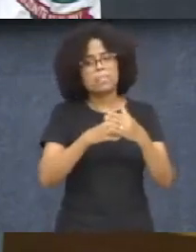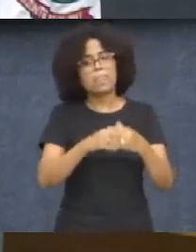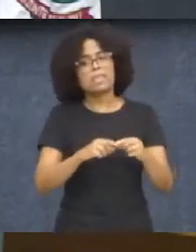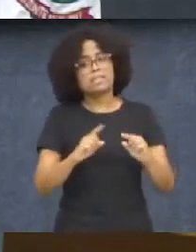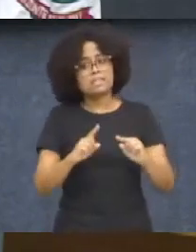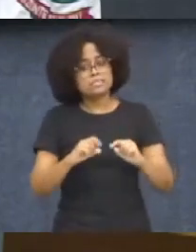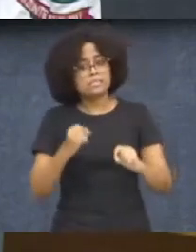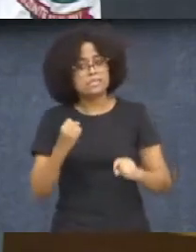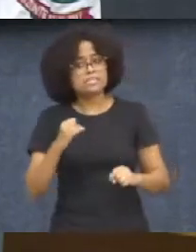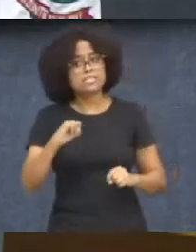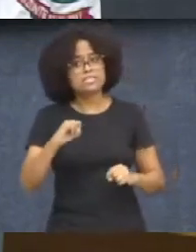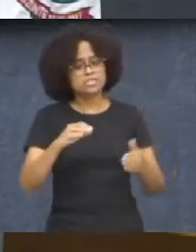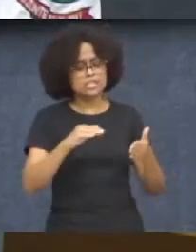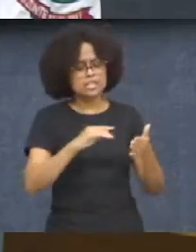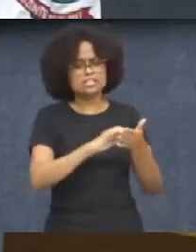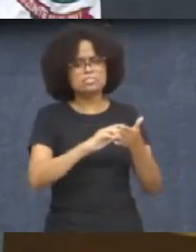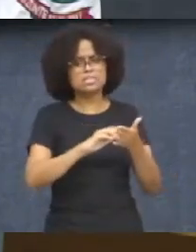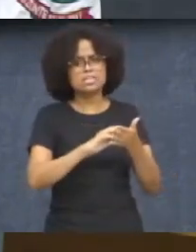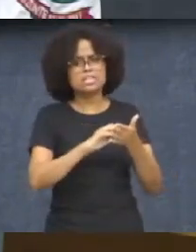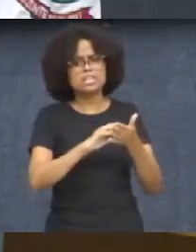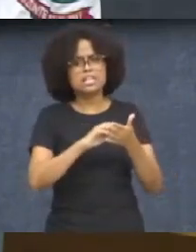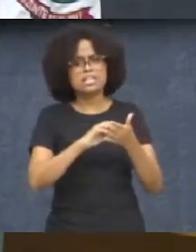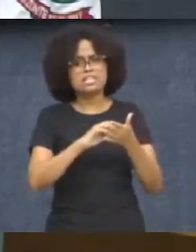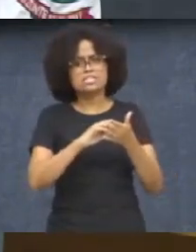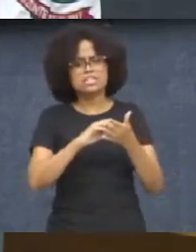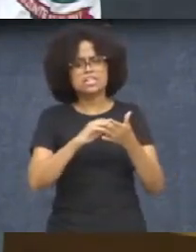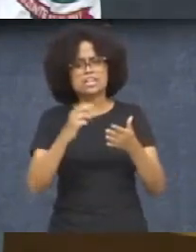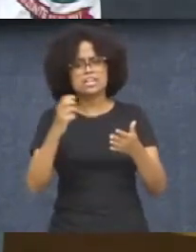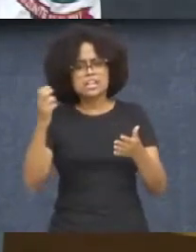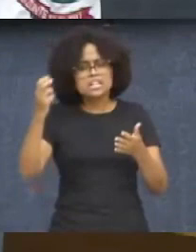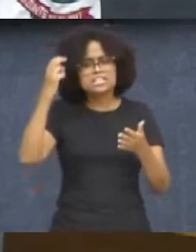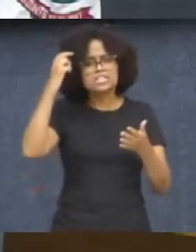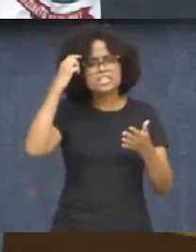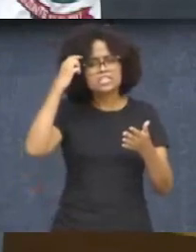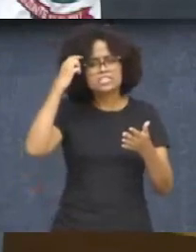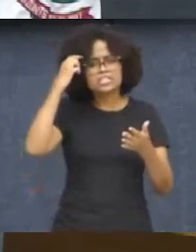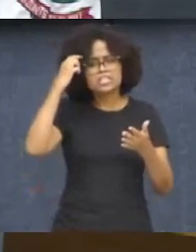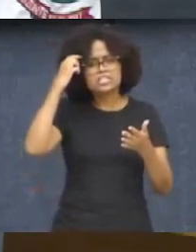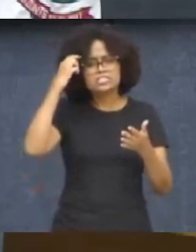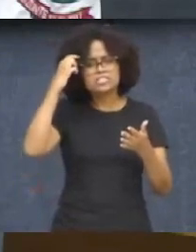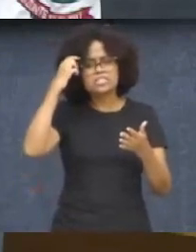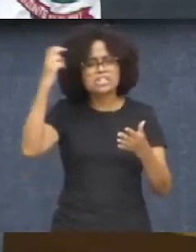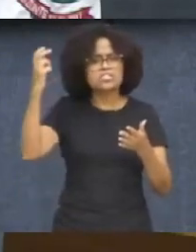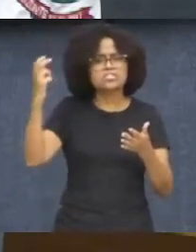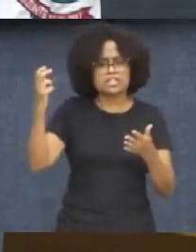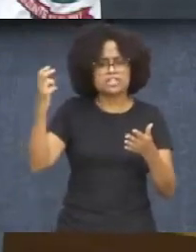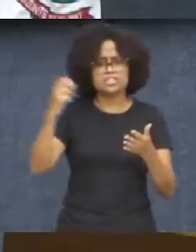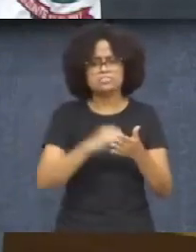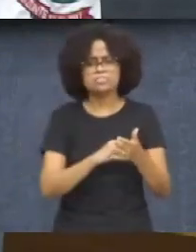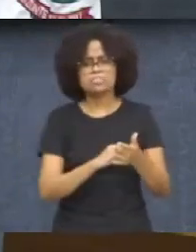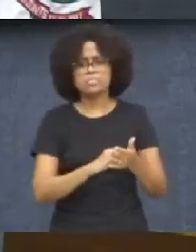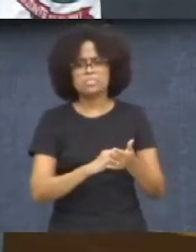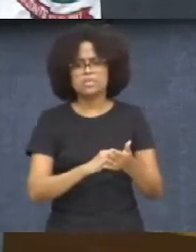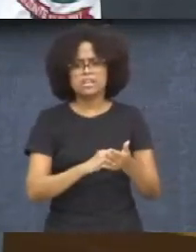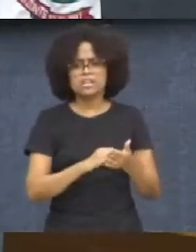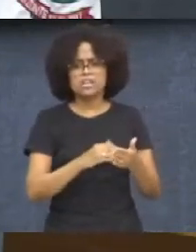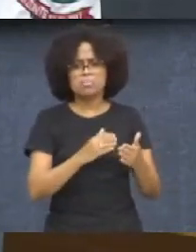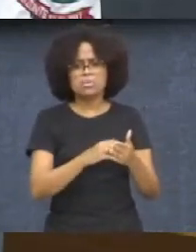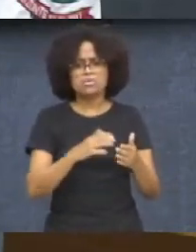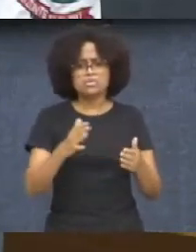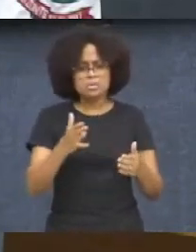mais inteligente para fora, ela viabiliza que toda a técnica de engenharia de mobilidade possa